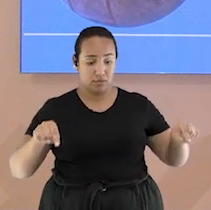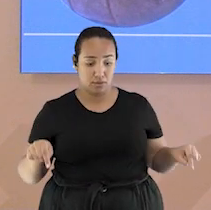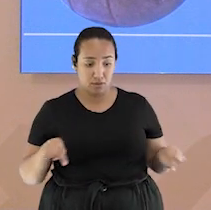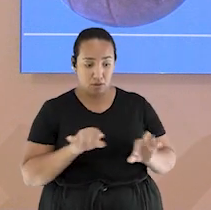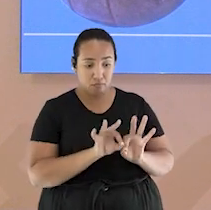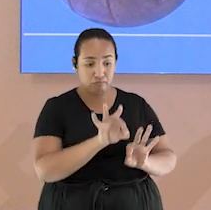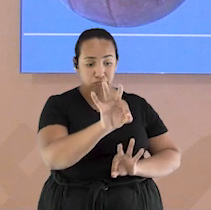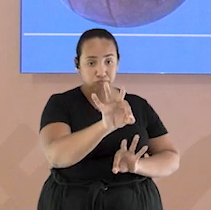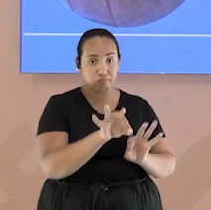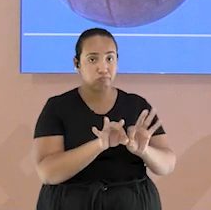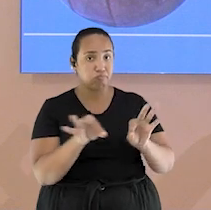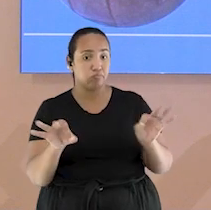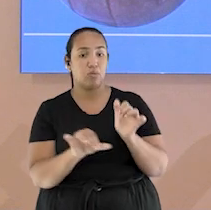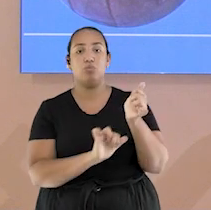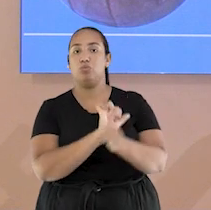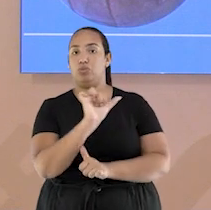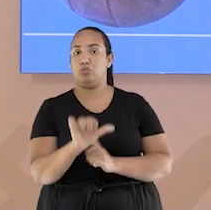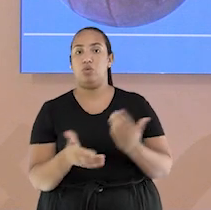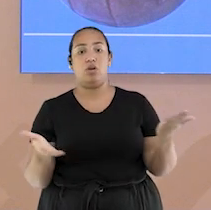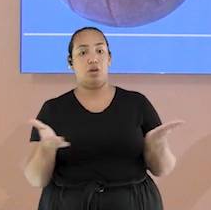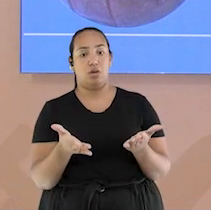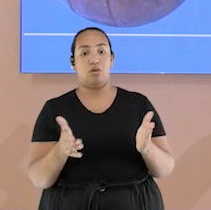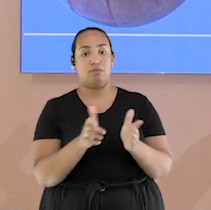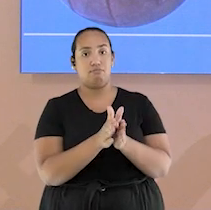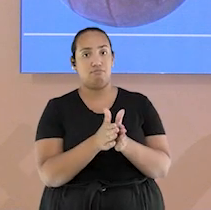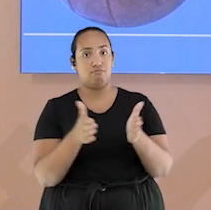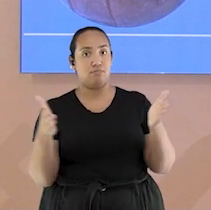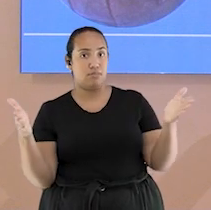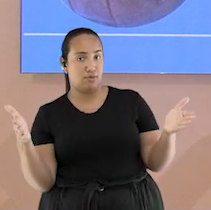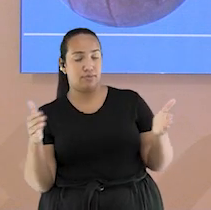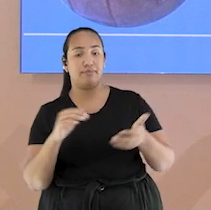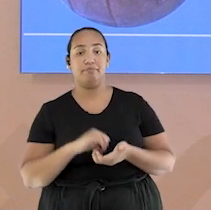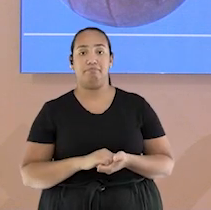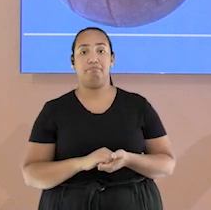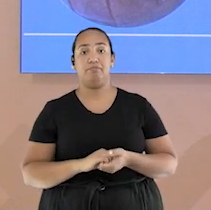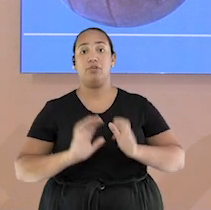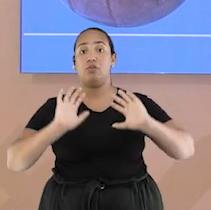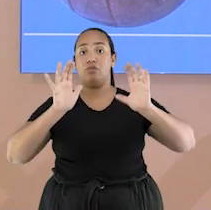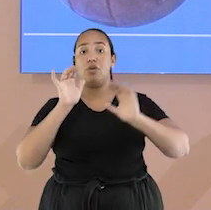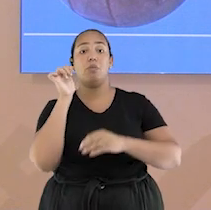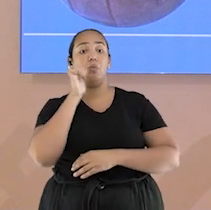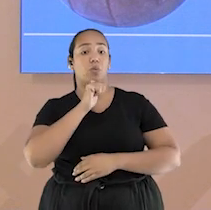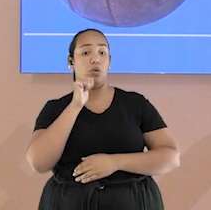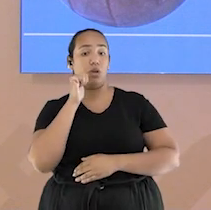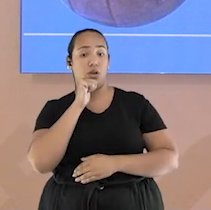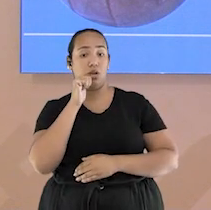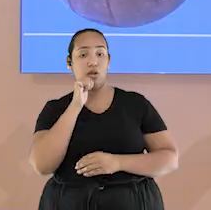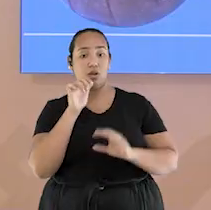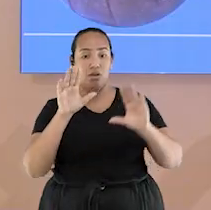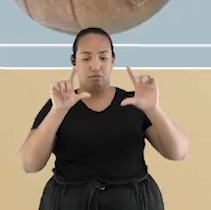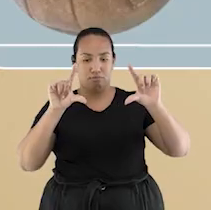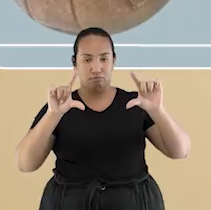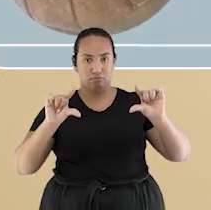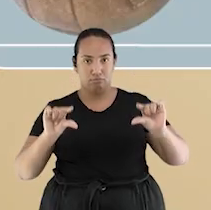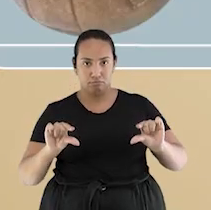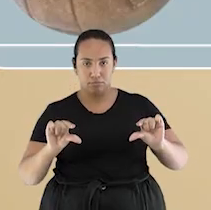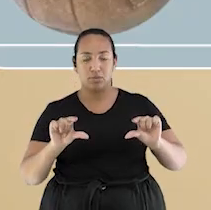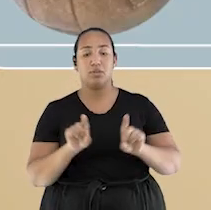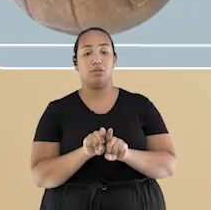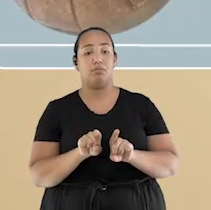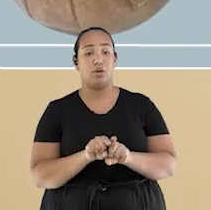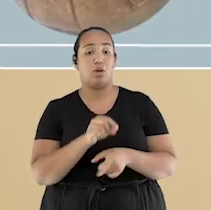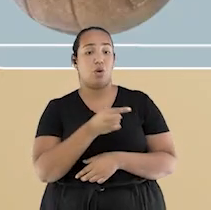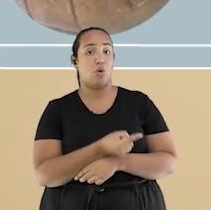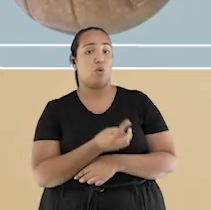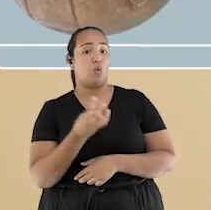e rede também foram modificados, ficando maior. A do vôlei feminino é alguns centímetros mais baixa. E o número